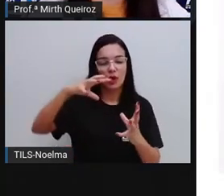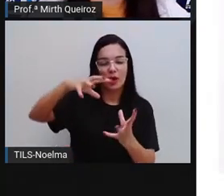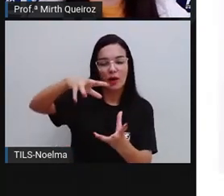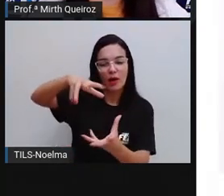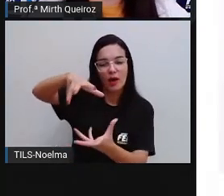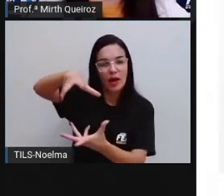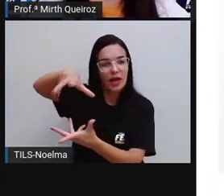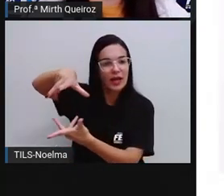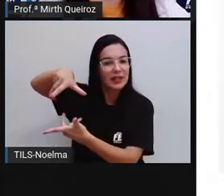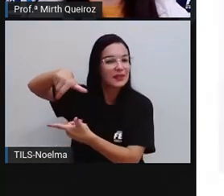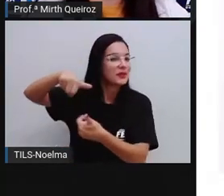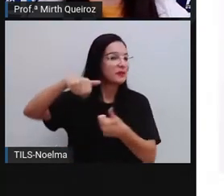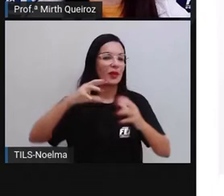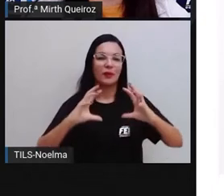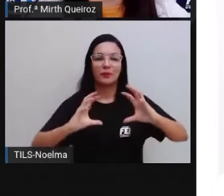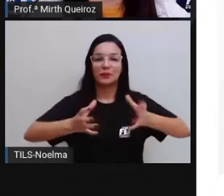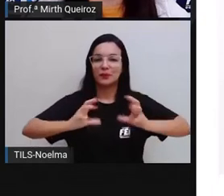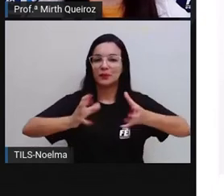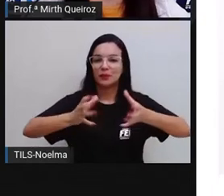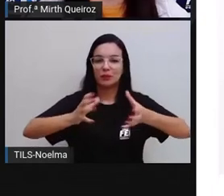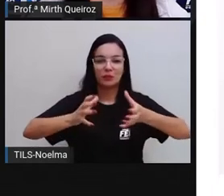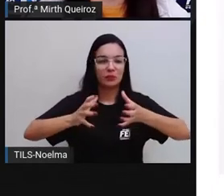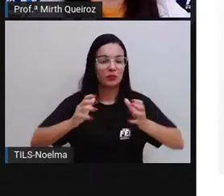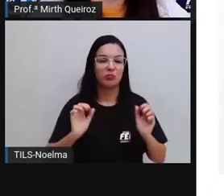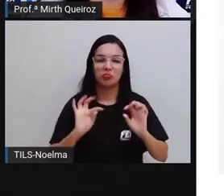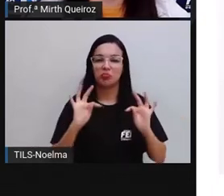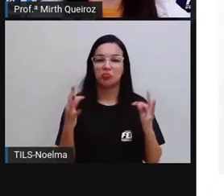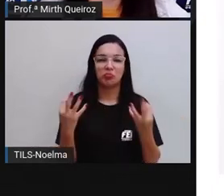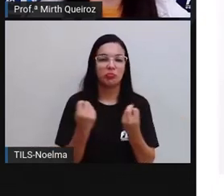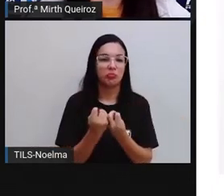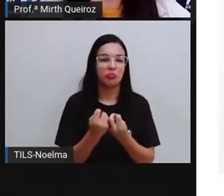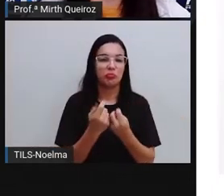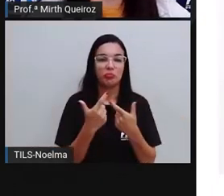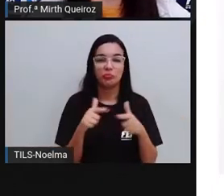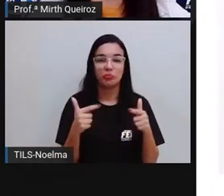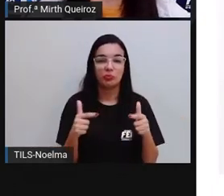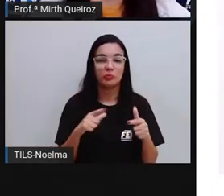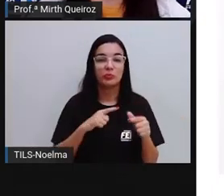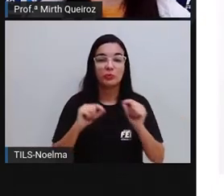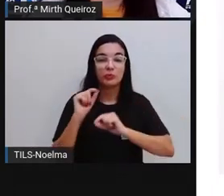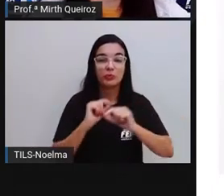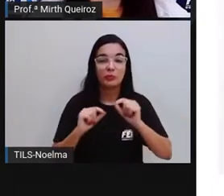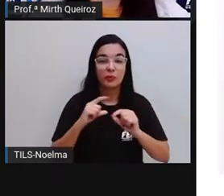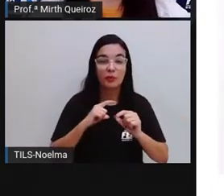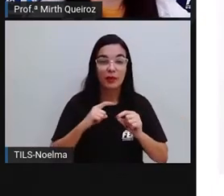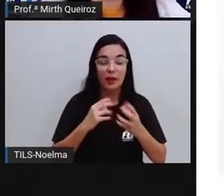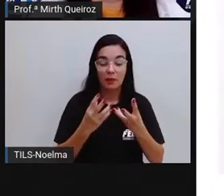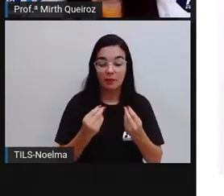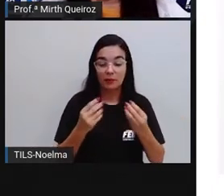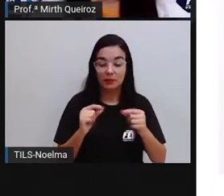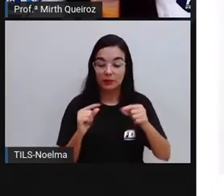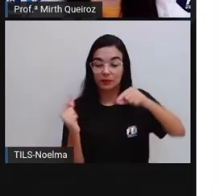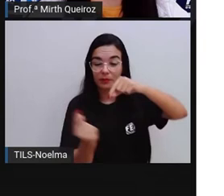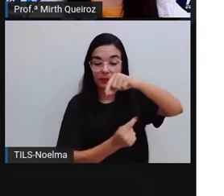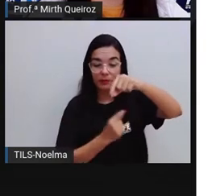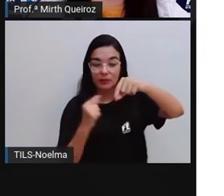mesma distância aí do centro, né? E a gente viu lá que a esfera é formada por vários círculos, né?